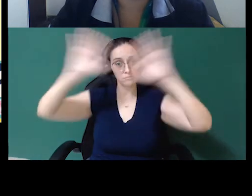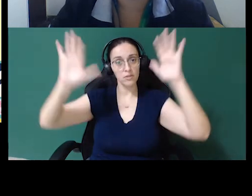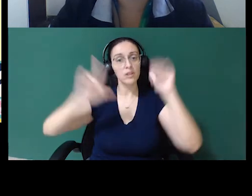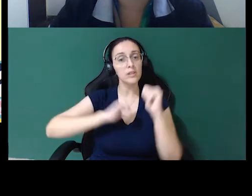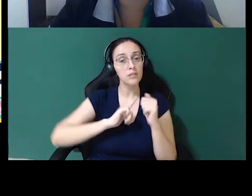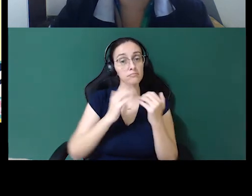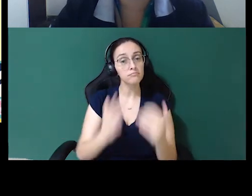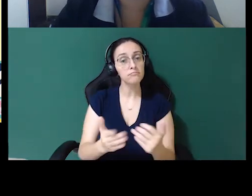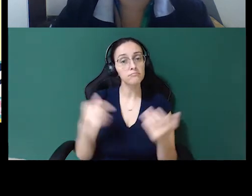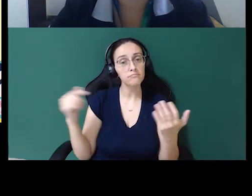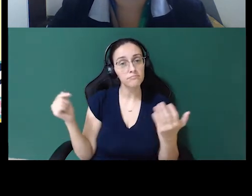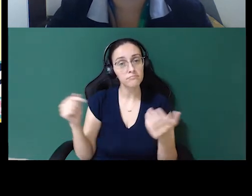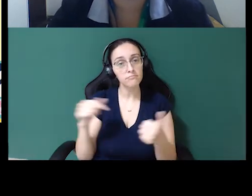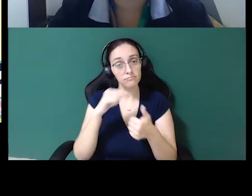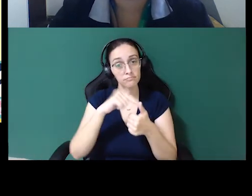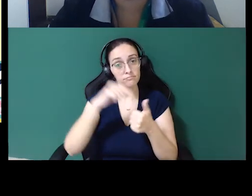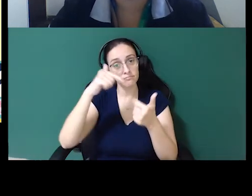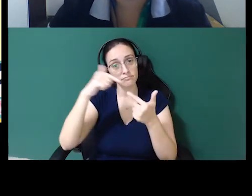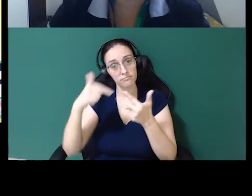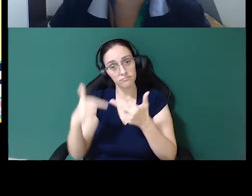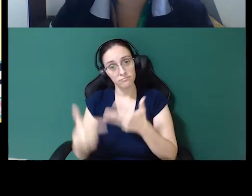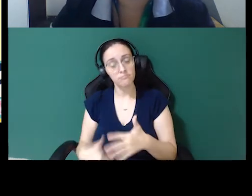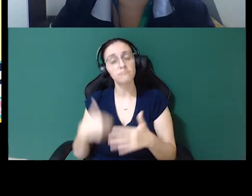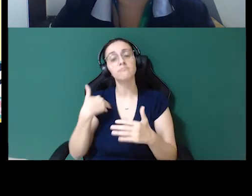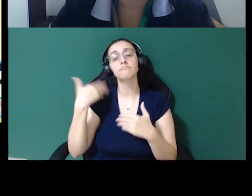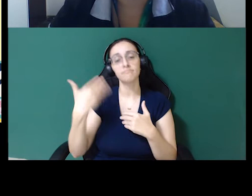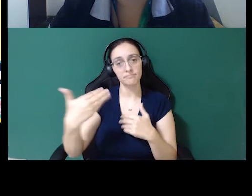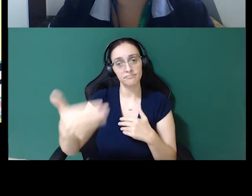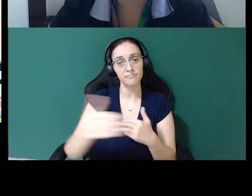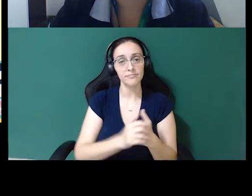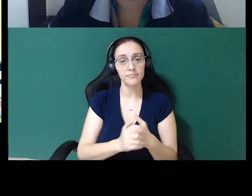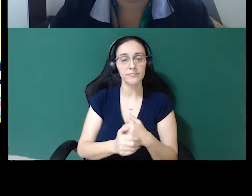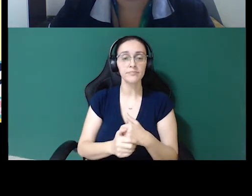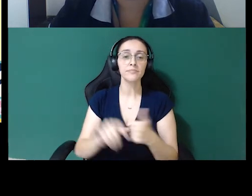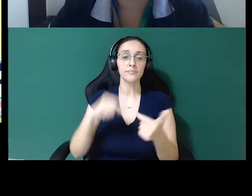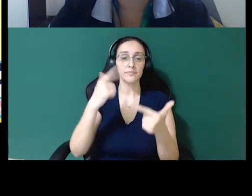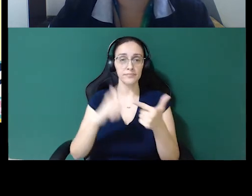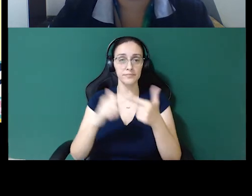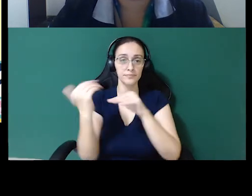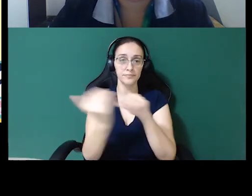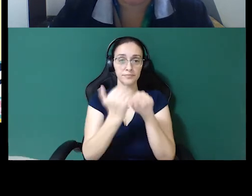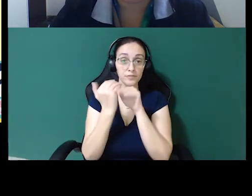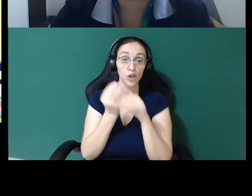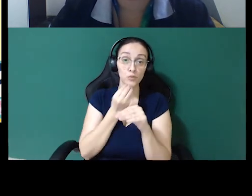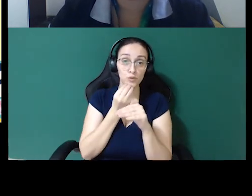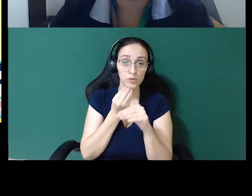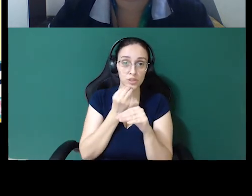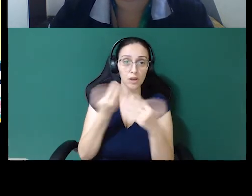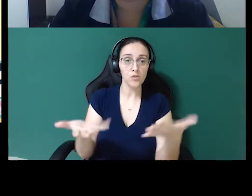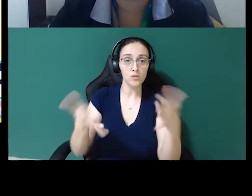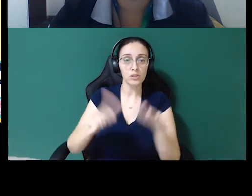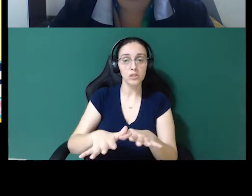são os próximos, os próximos passos seguem aí, né? Então, o passo dois é a igualdade de oportunidades,